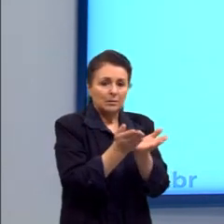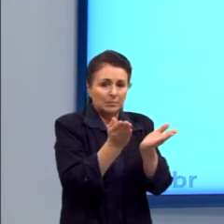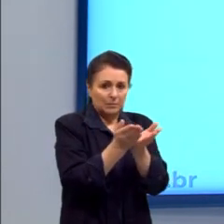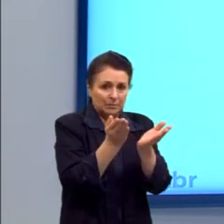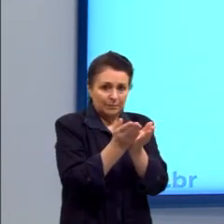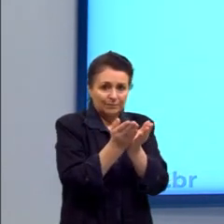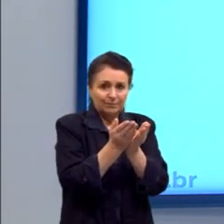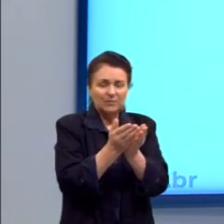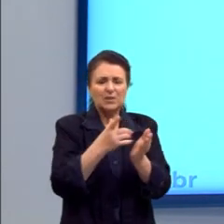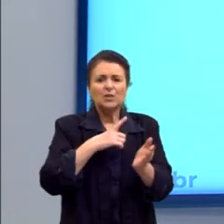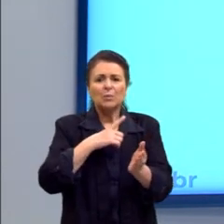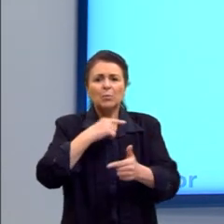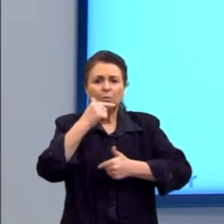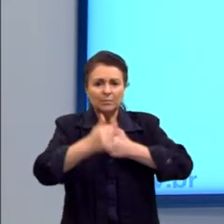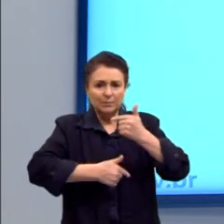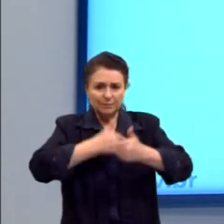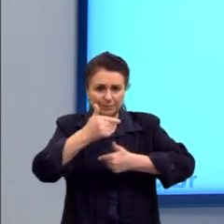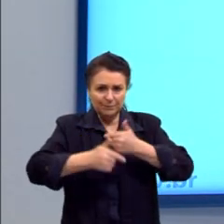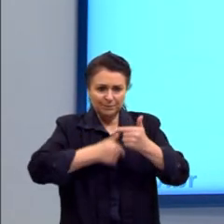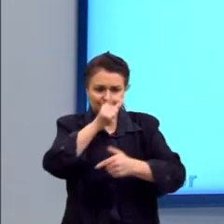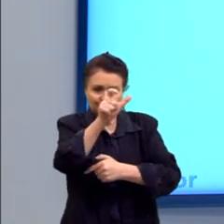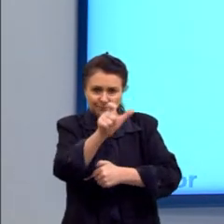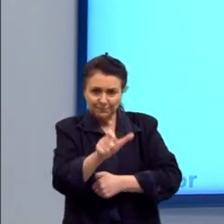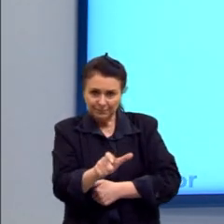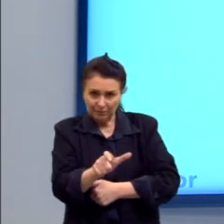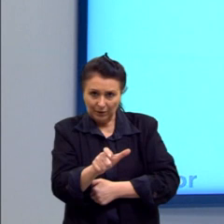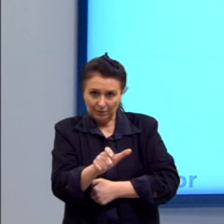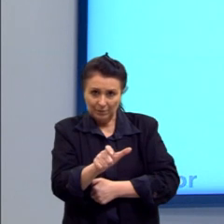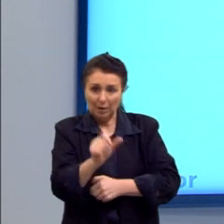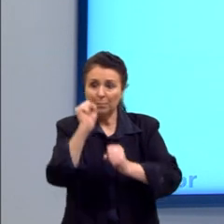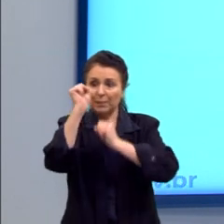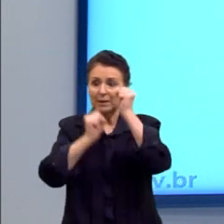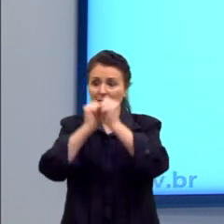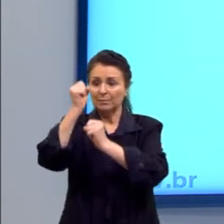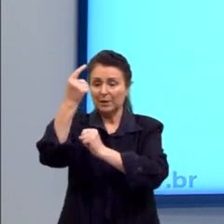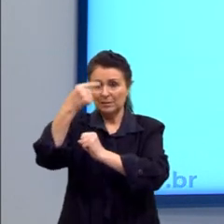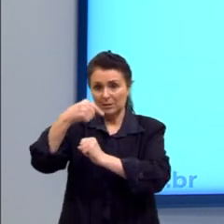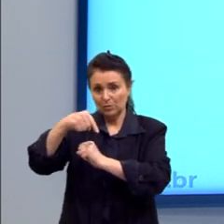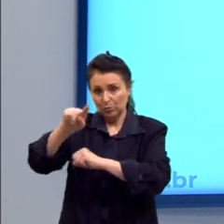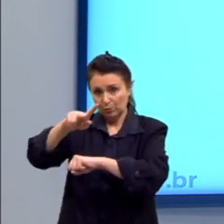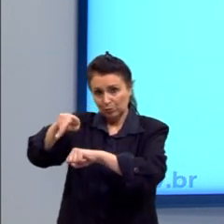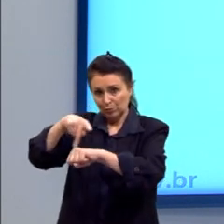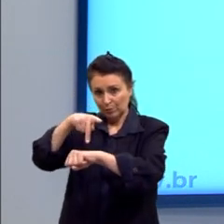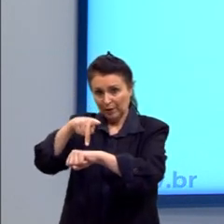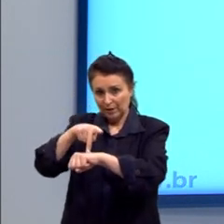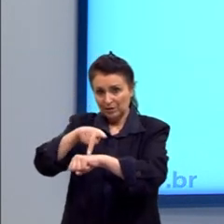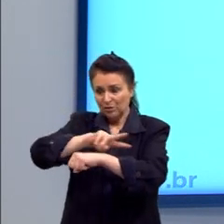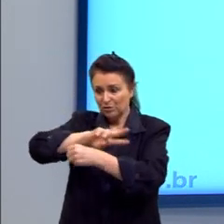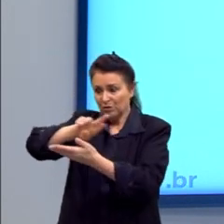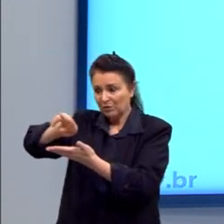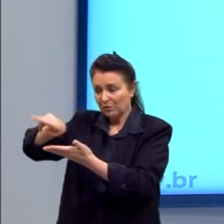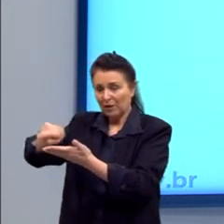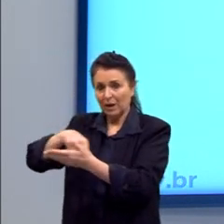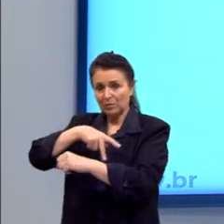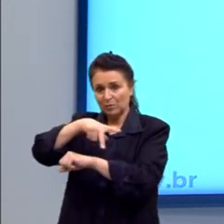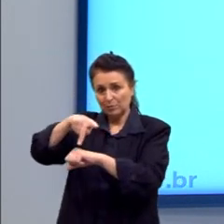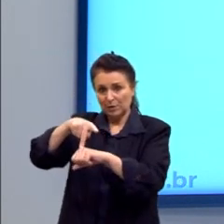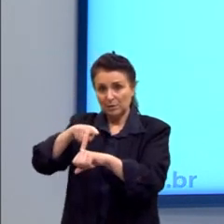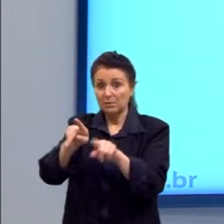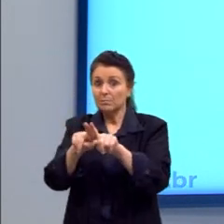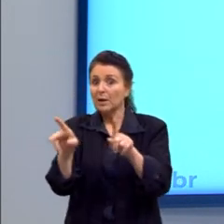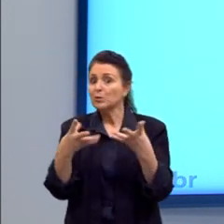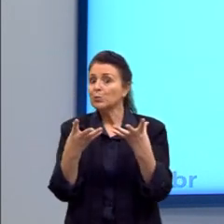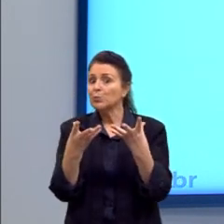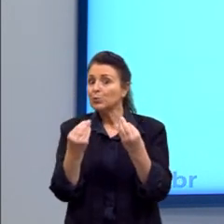muita mão de obra às multinacionais. Isso foi muito interessante. Mas muitos países acabaram